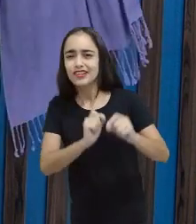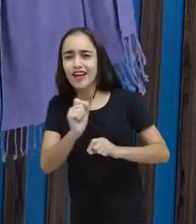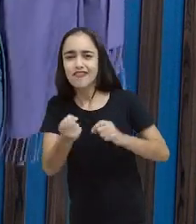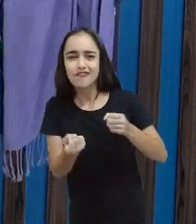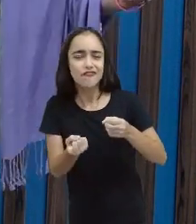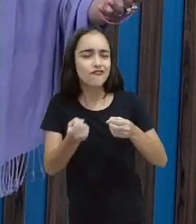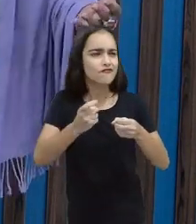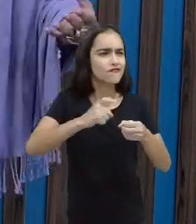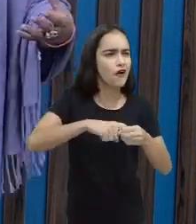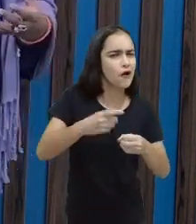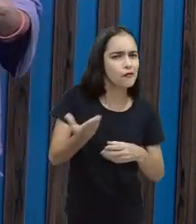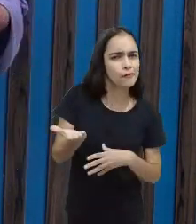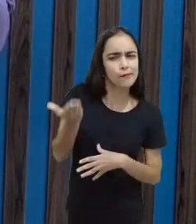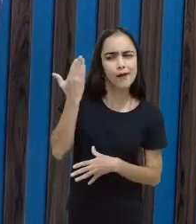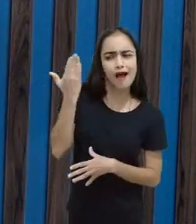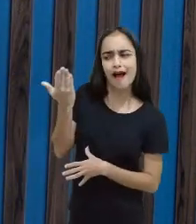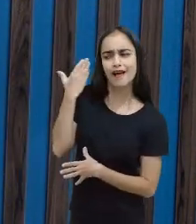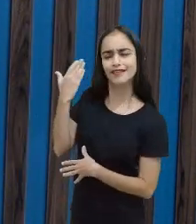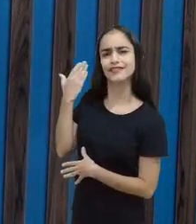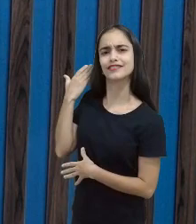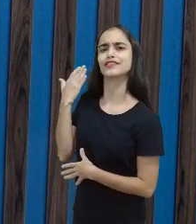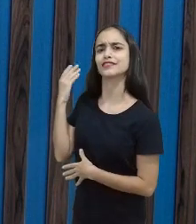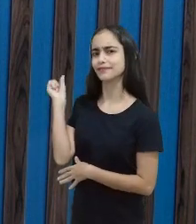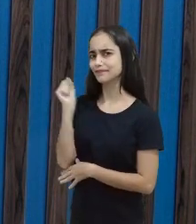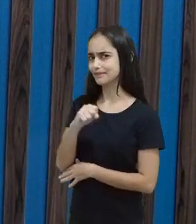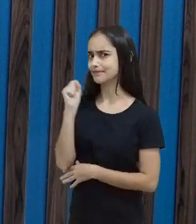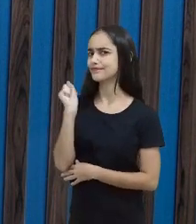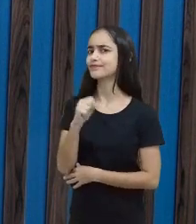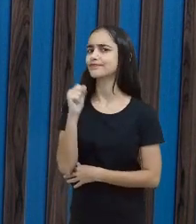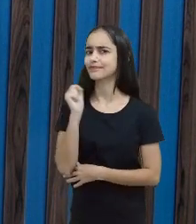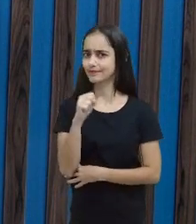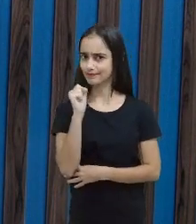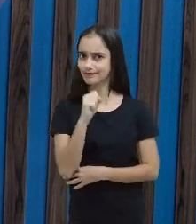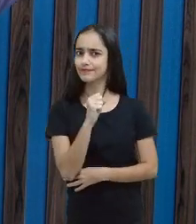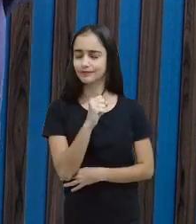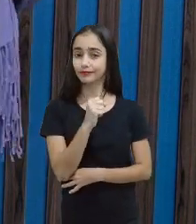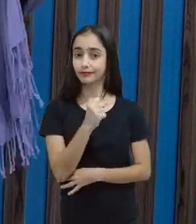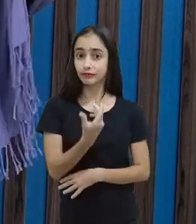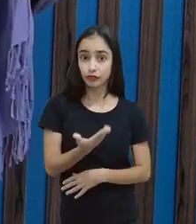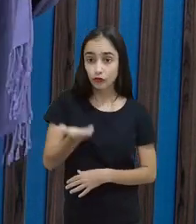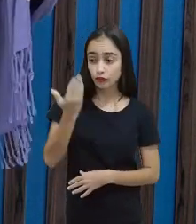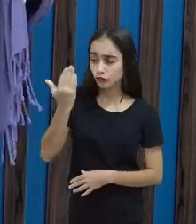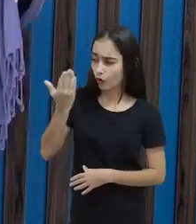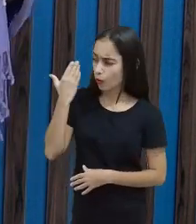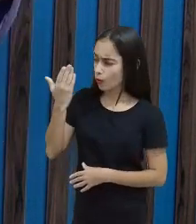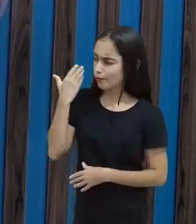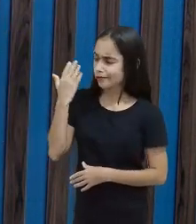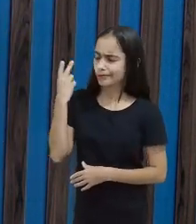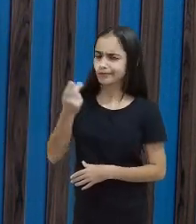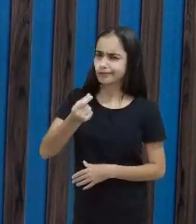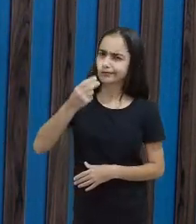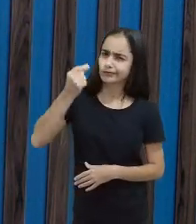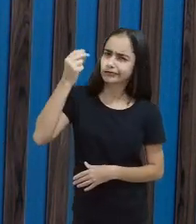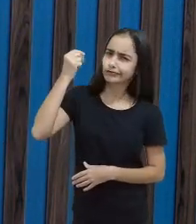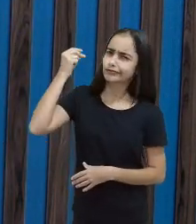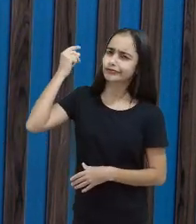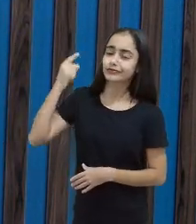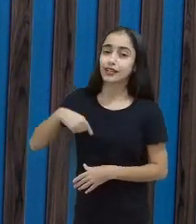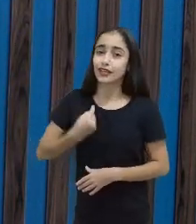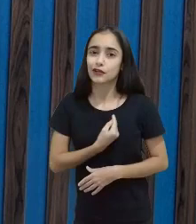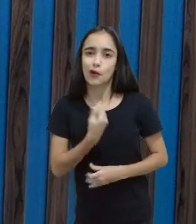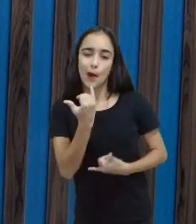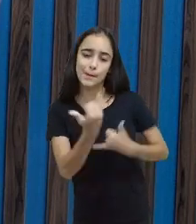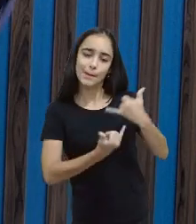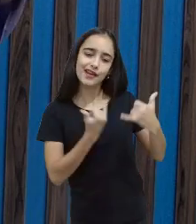passado, é, sim! Voltando àquele tempo que a gente brincava.